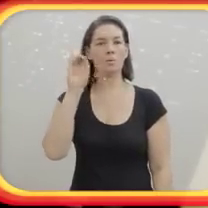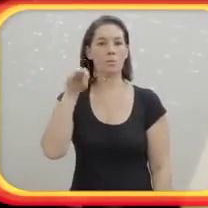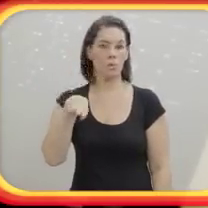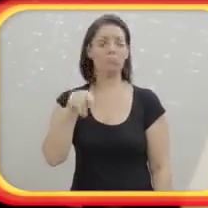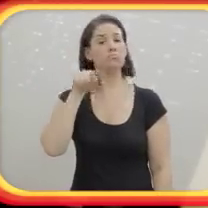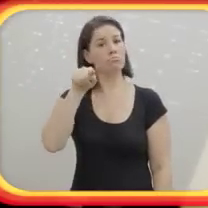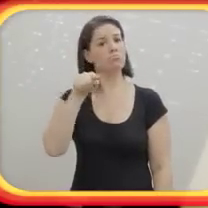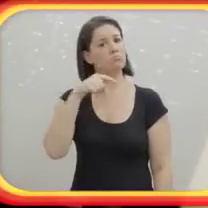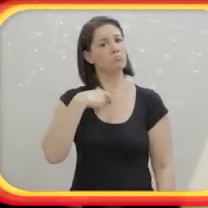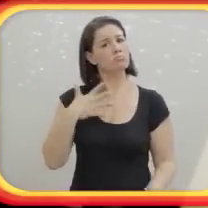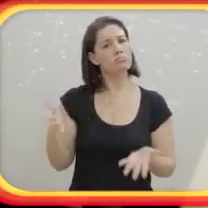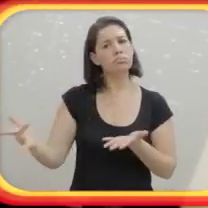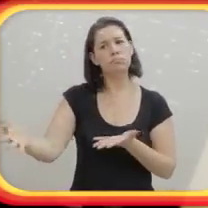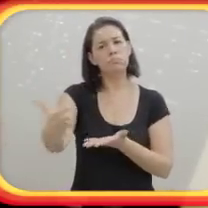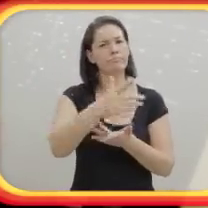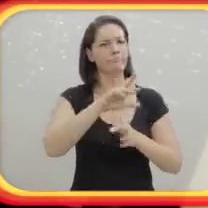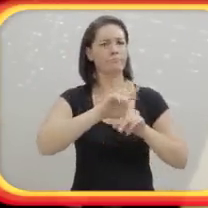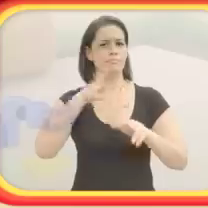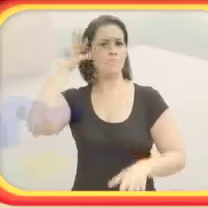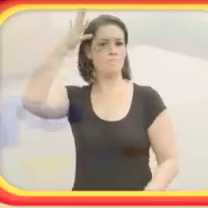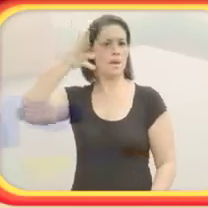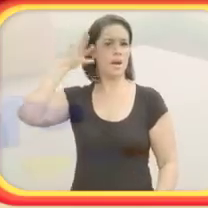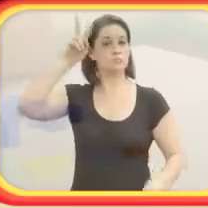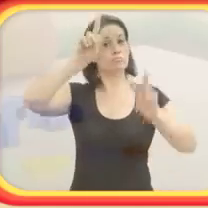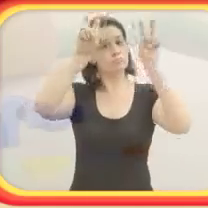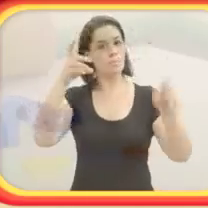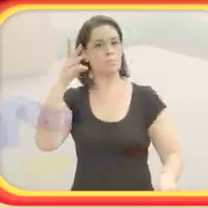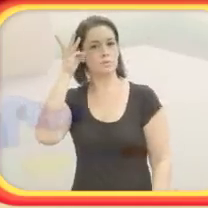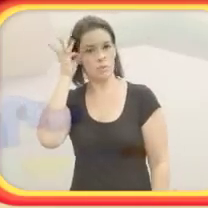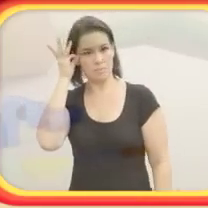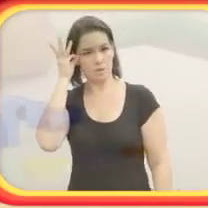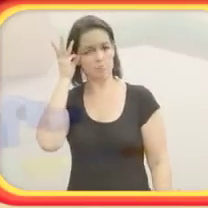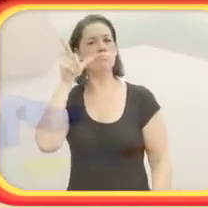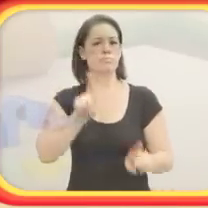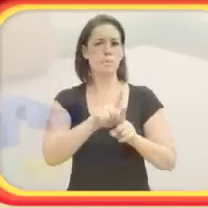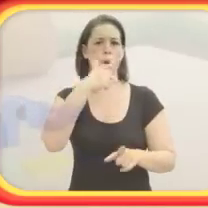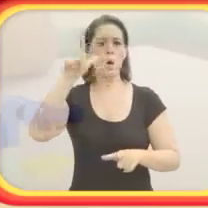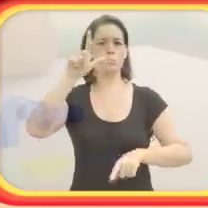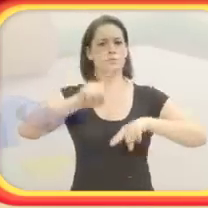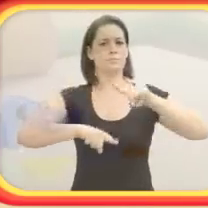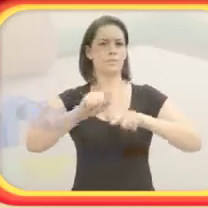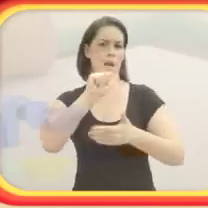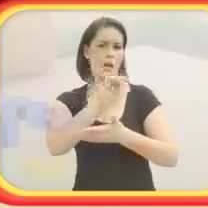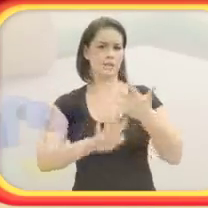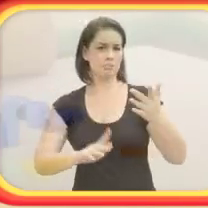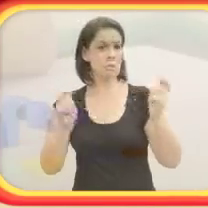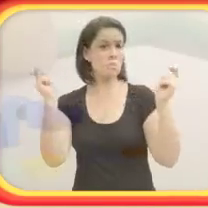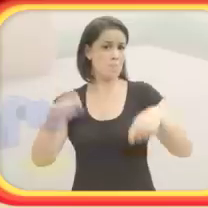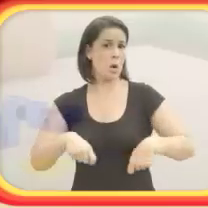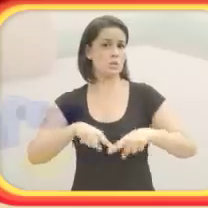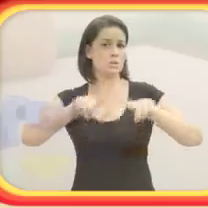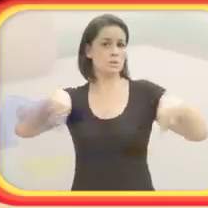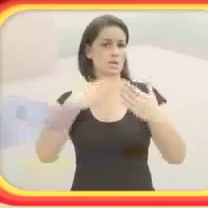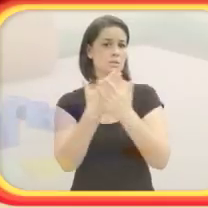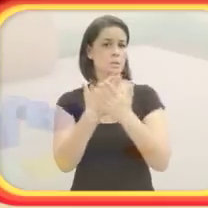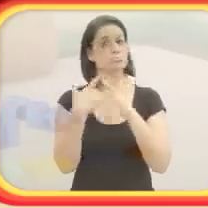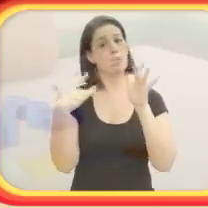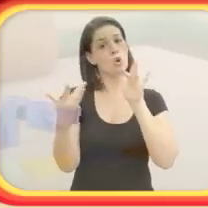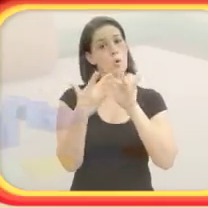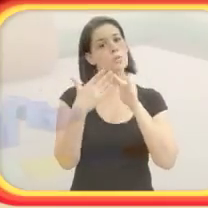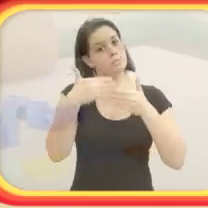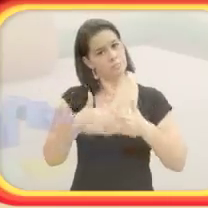que fala sobre Matemática e Síndrome de Down, outras atividades que podem ser aplicadas em sala de aula, os meus contatos